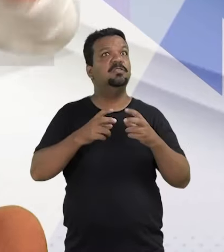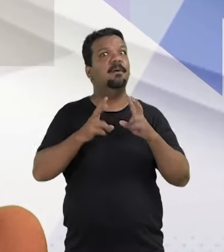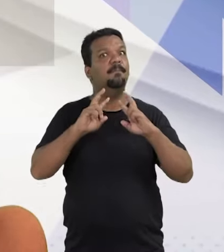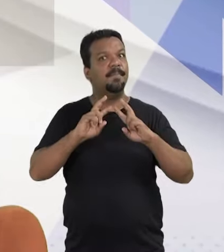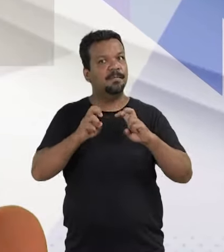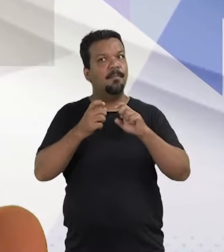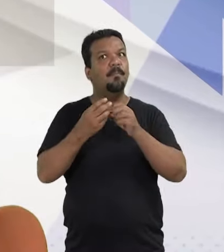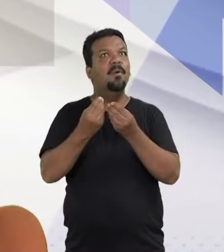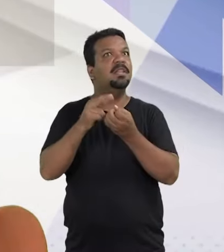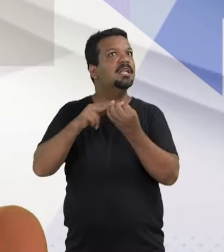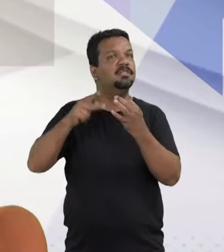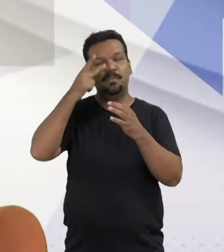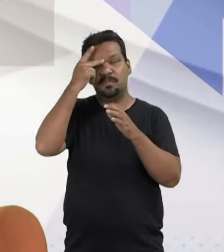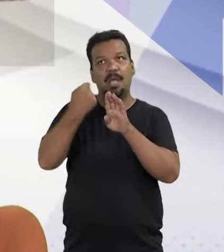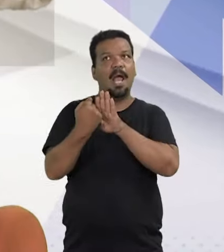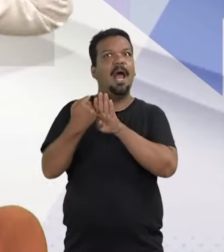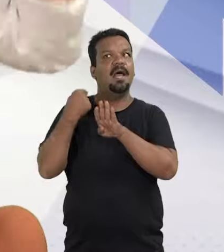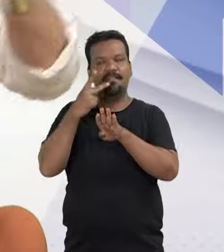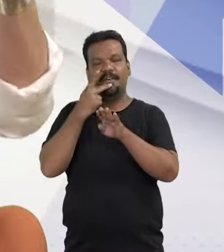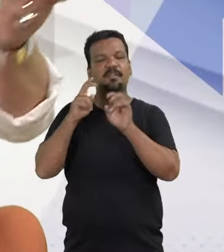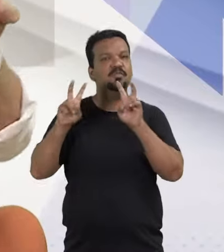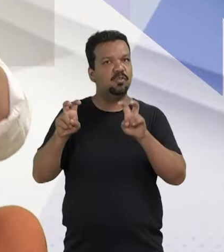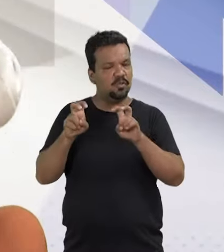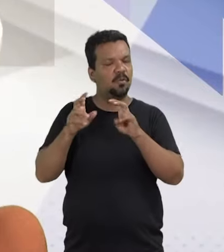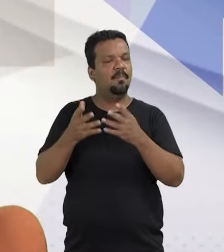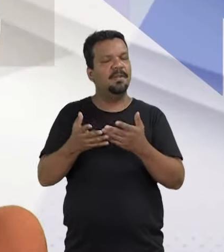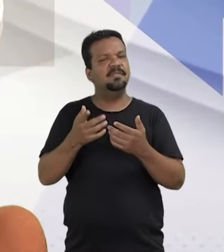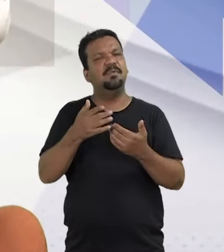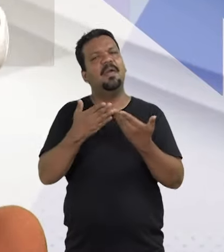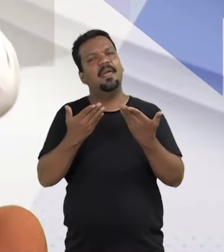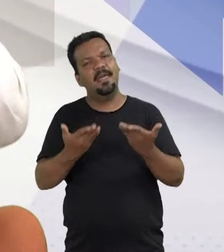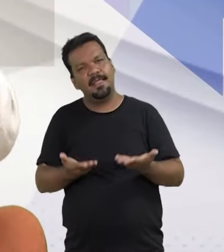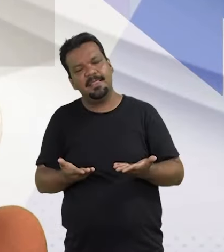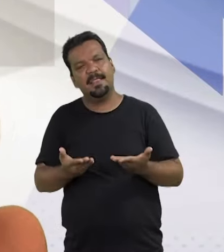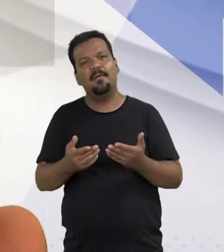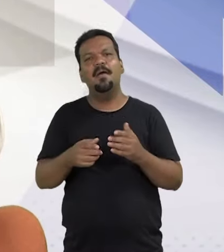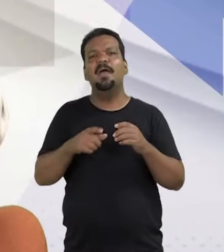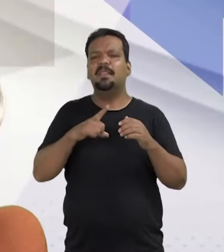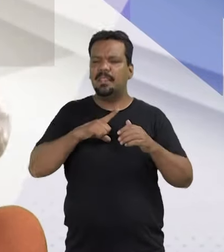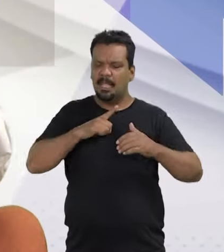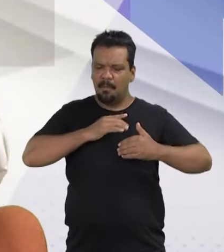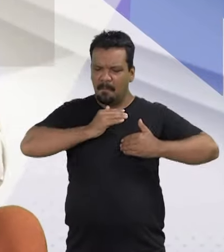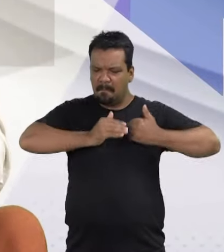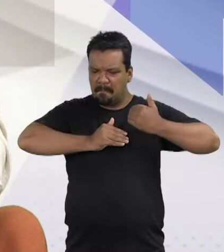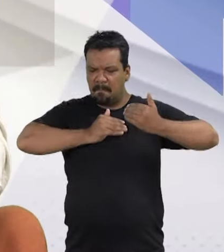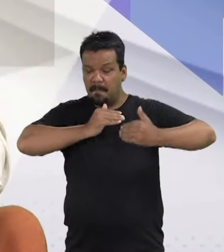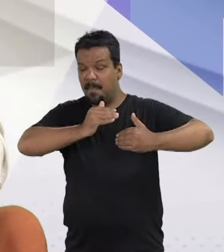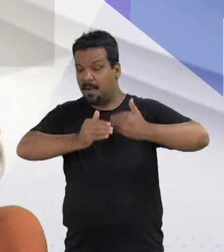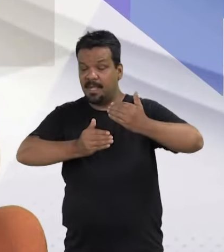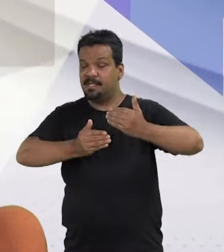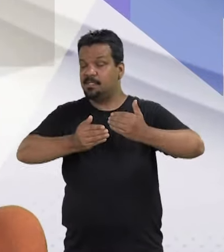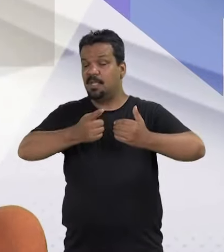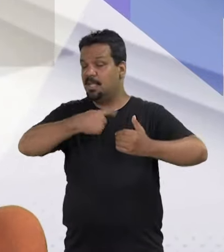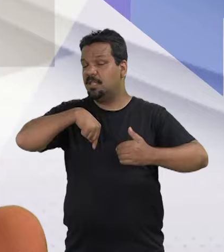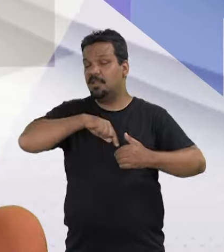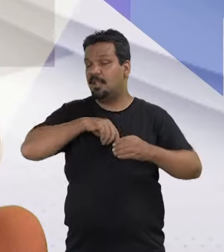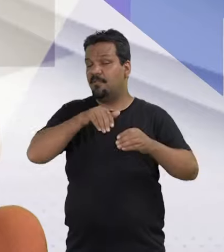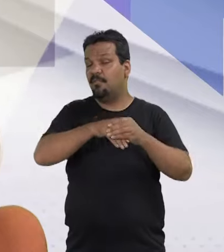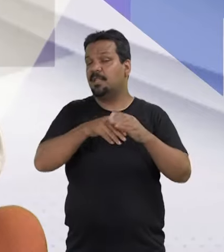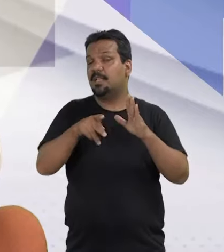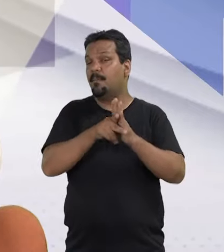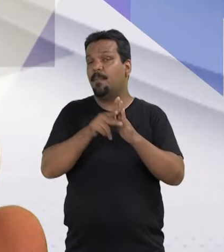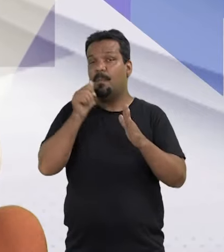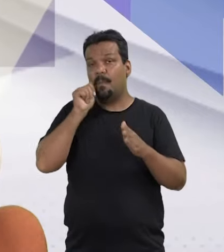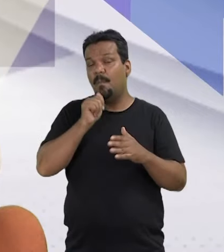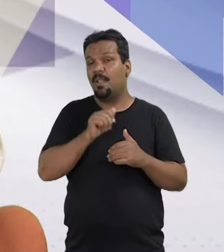convencemos, tem muita gente antes da gente falando disso, entendeu, Manina? Então, eu acho que há um progresso entre nós de